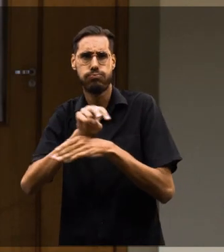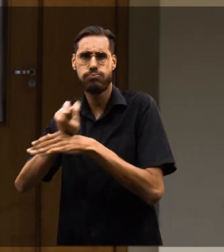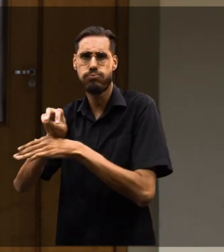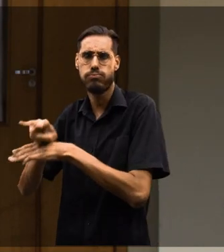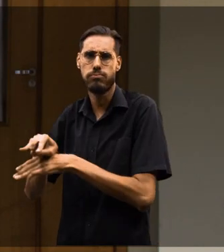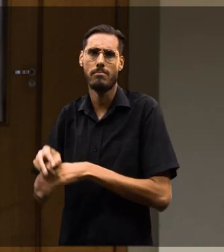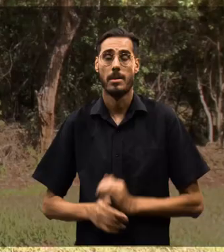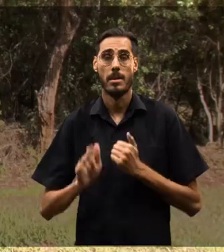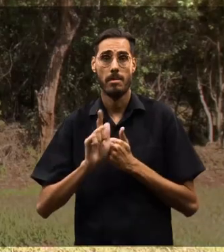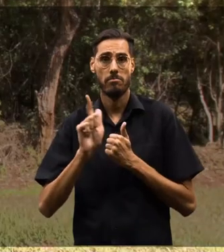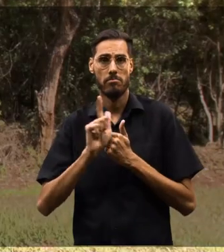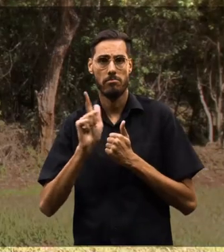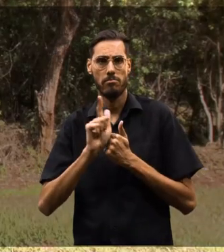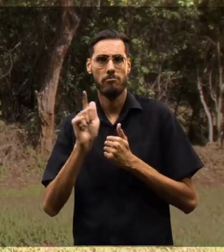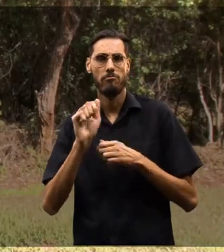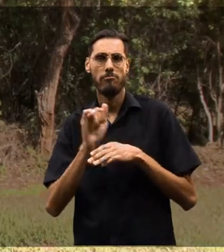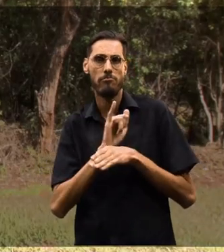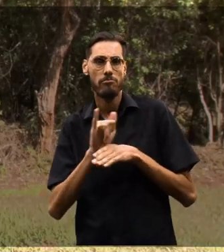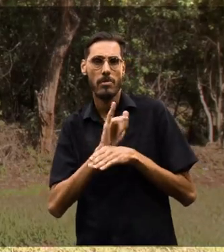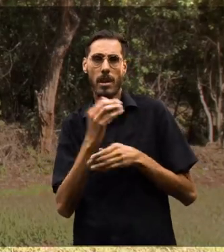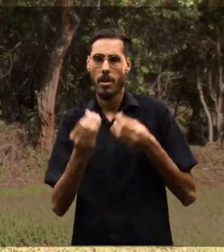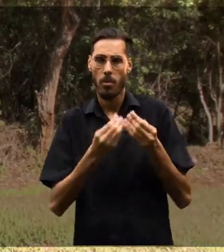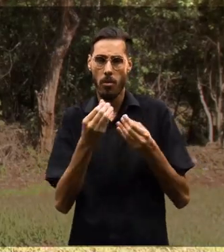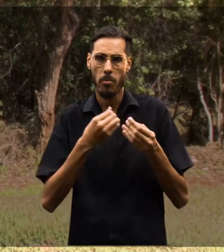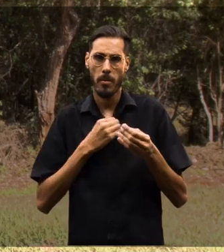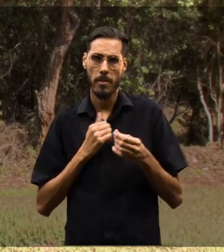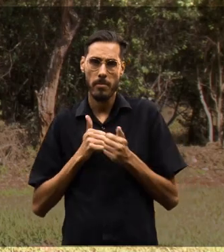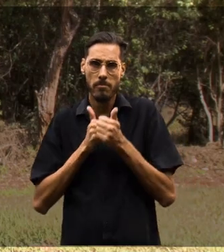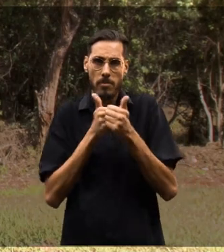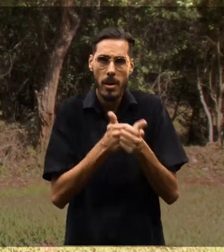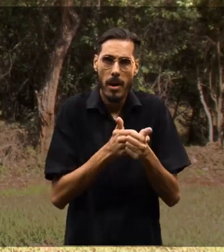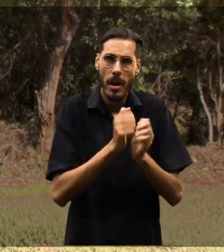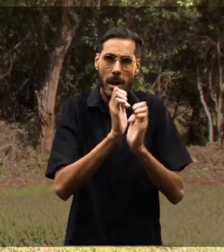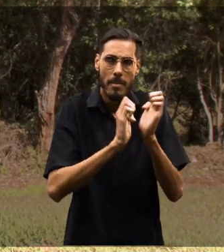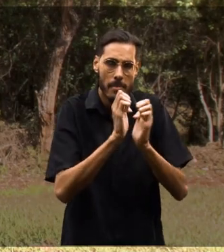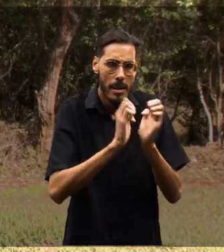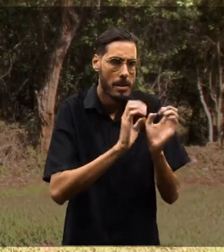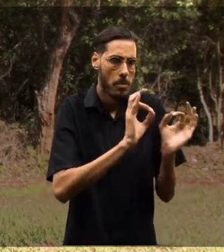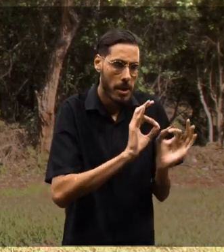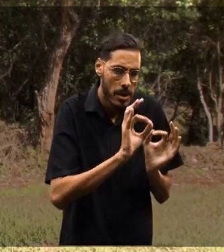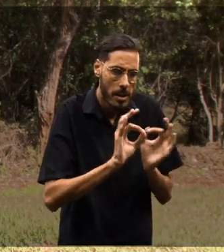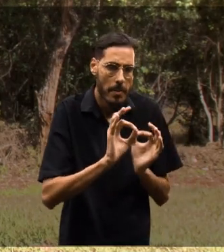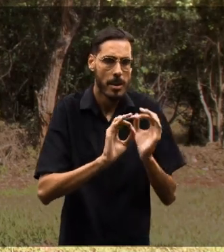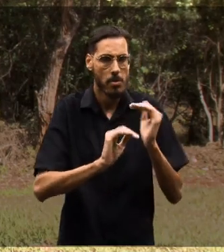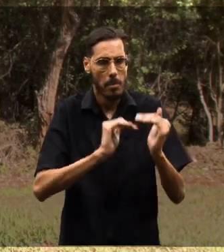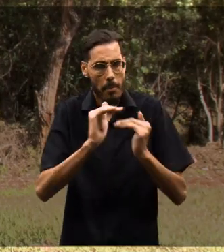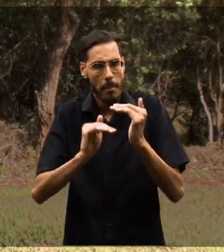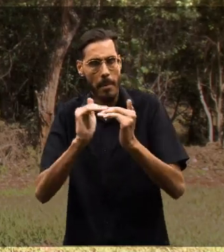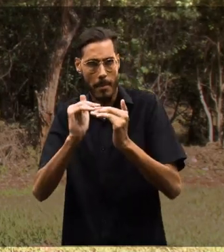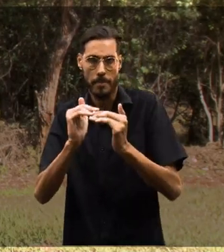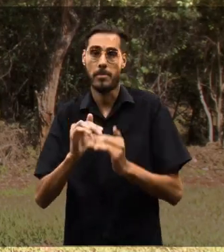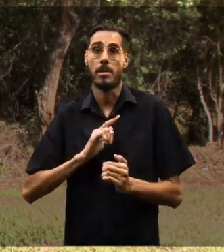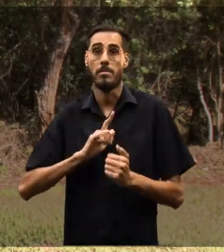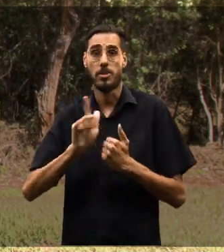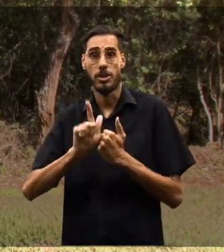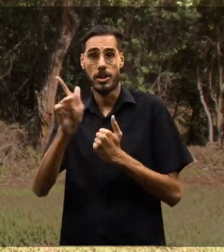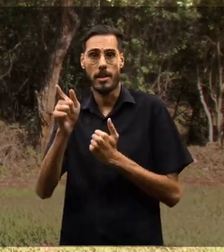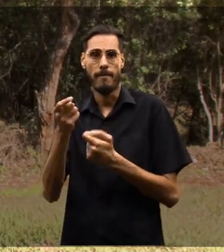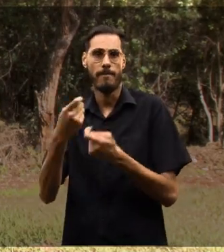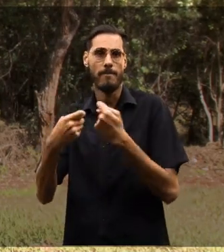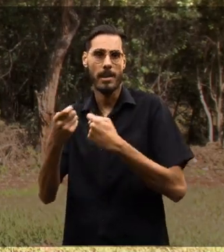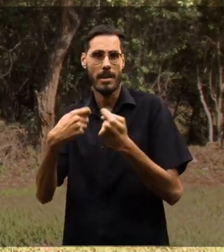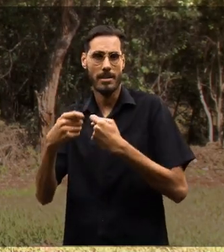em diversas áreas. A gestão estratégica que você acompanha as empresas no seu planejamento, no seu crescimento, gestão